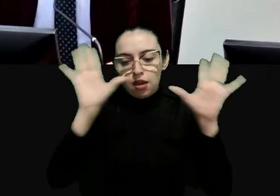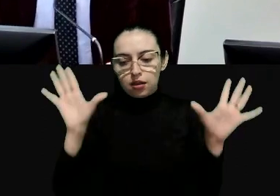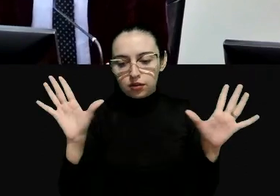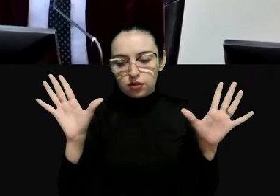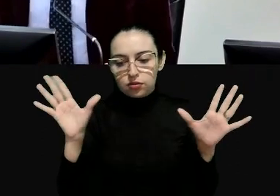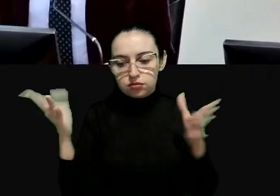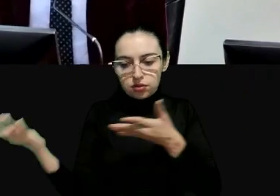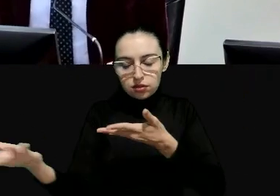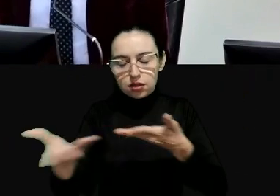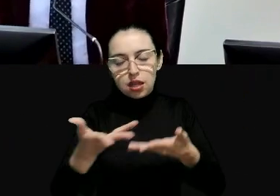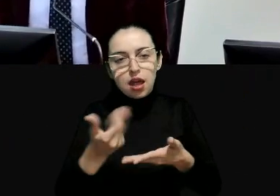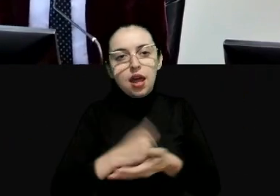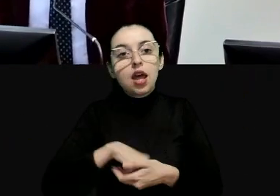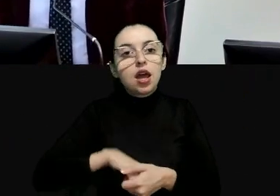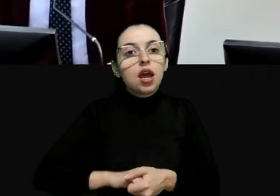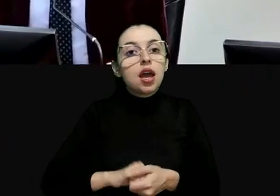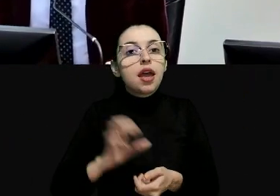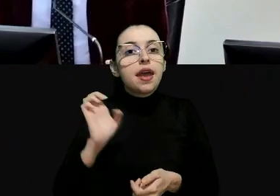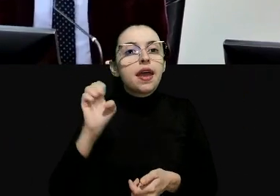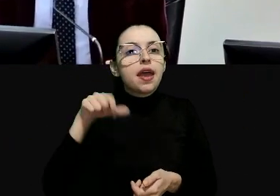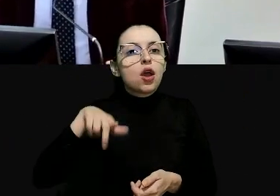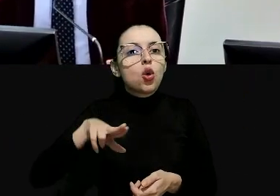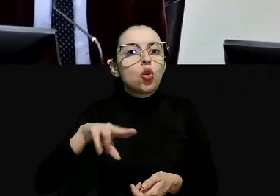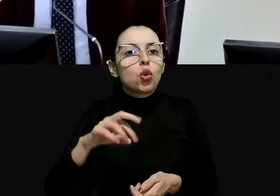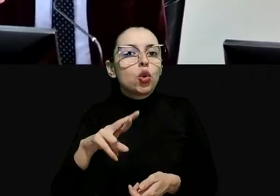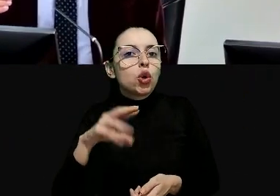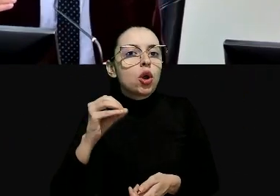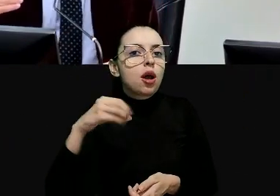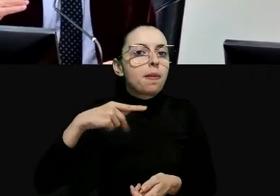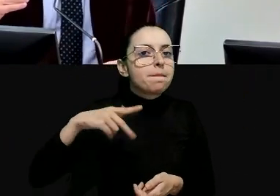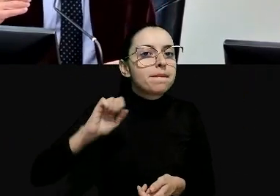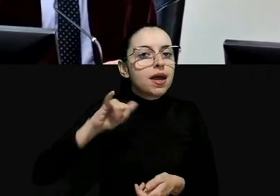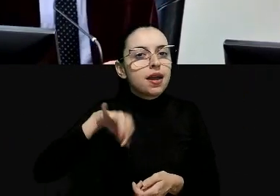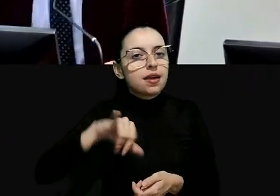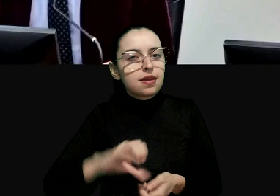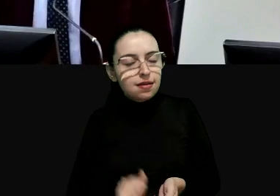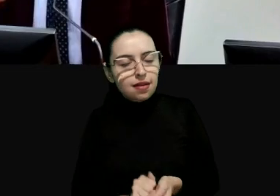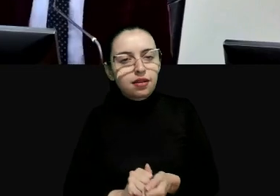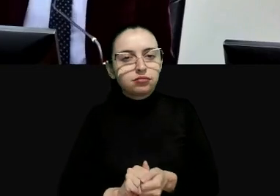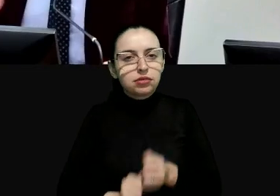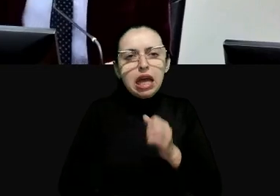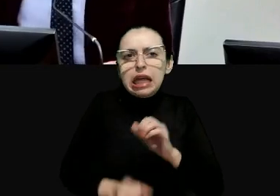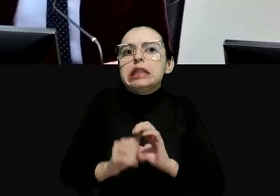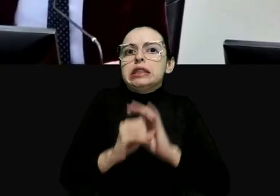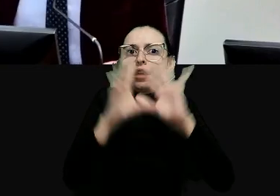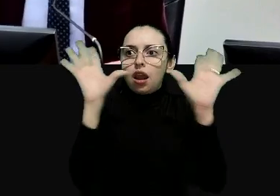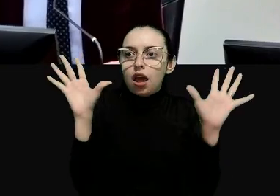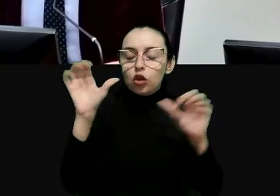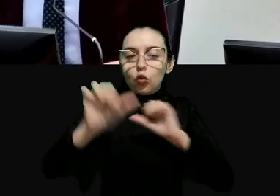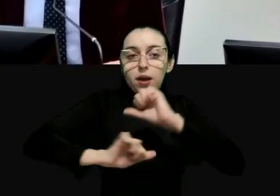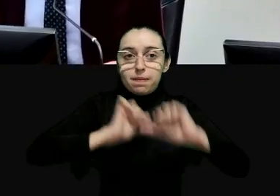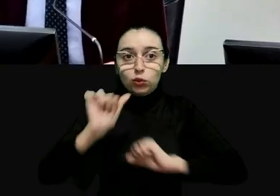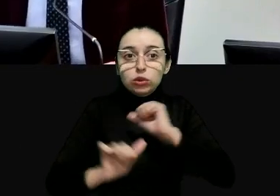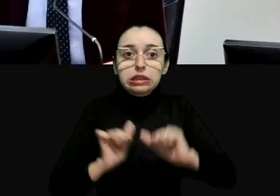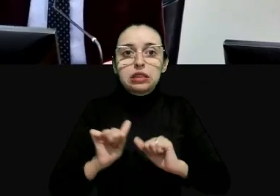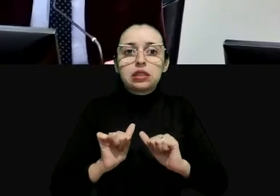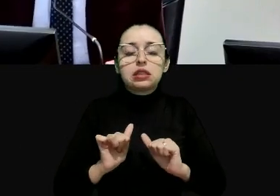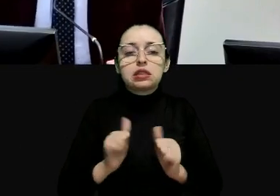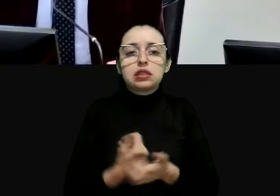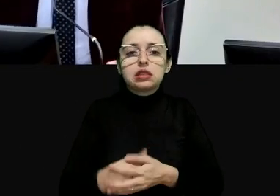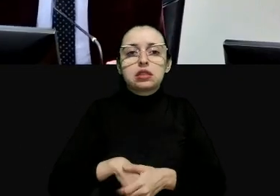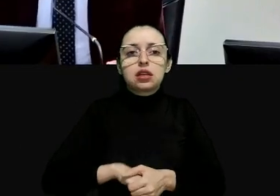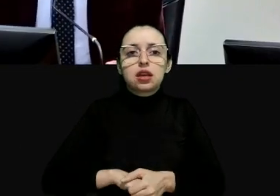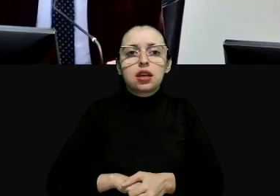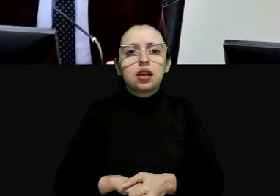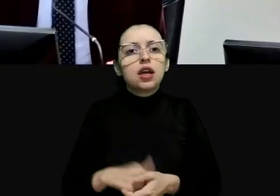deve entrar na União Europeia mas está muito claro que a Ucrânia deve fazer uma transformação muito grande para que